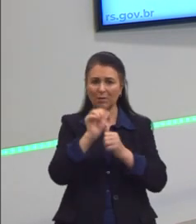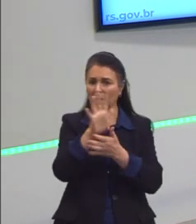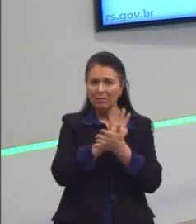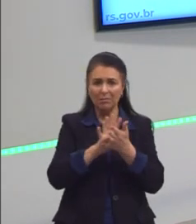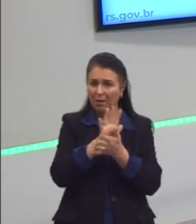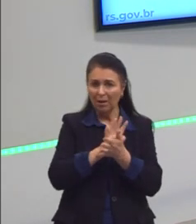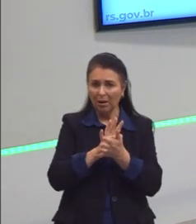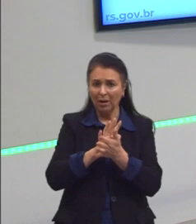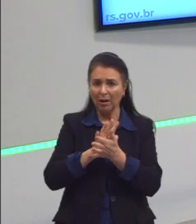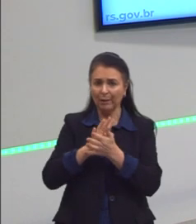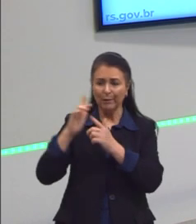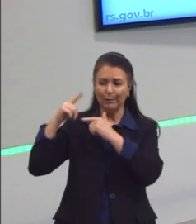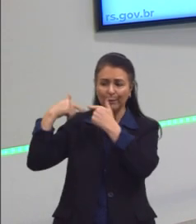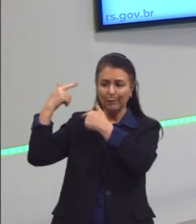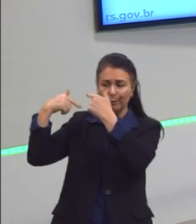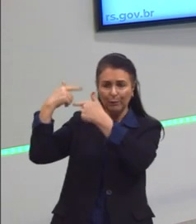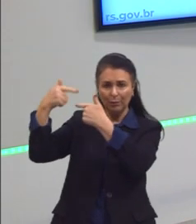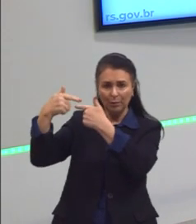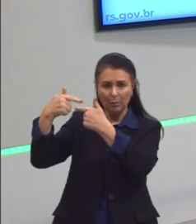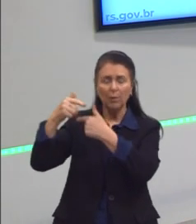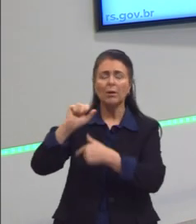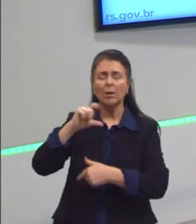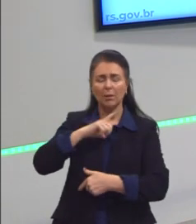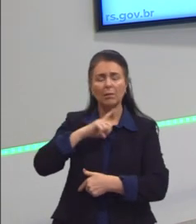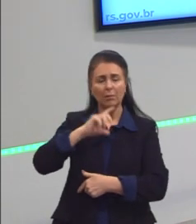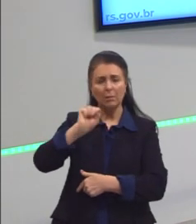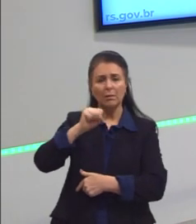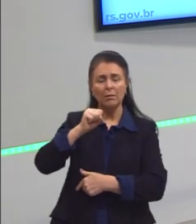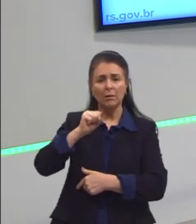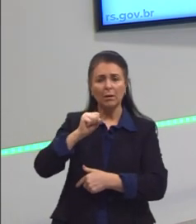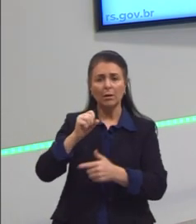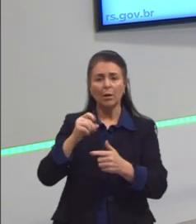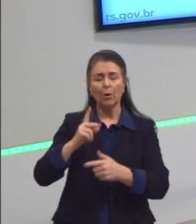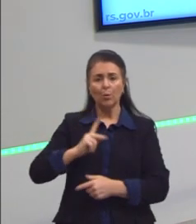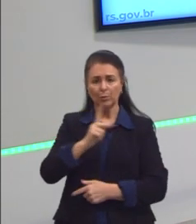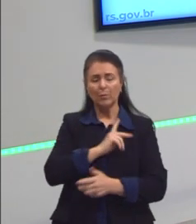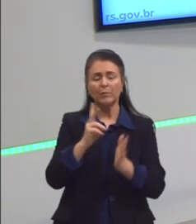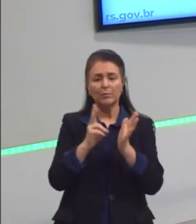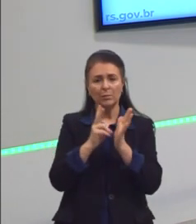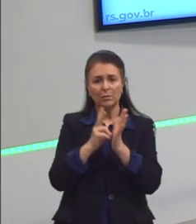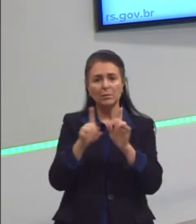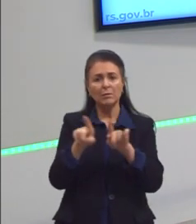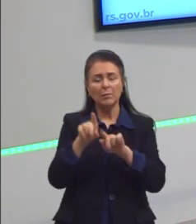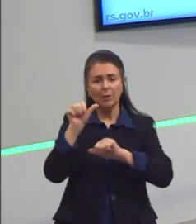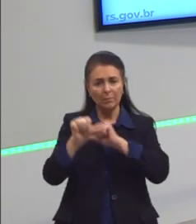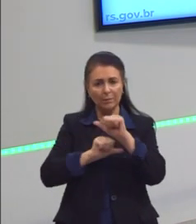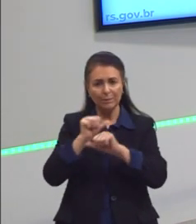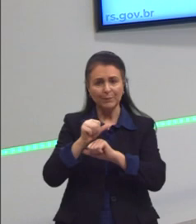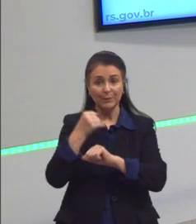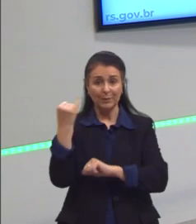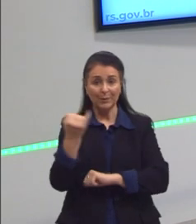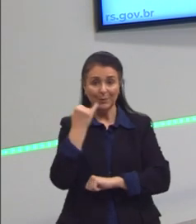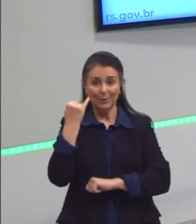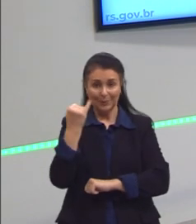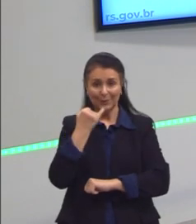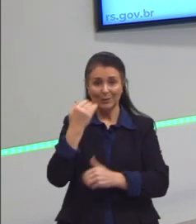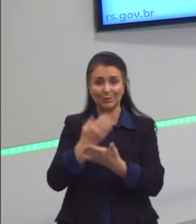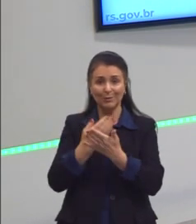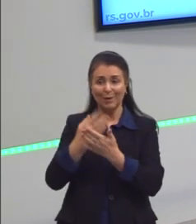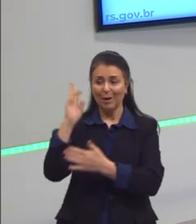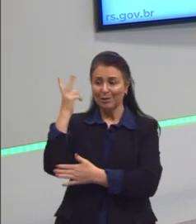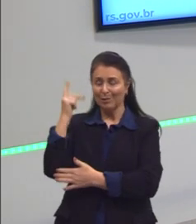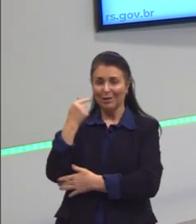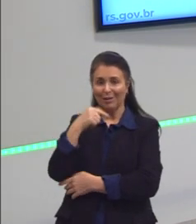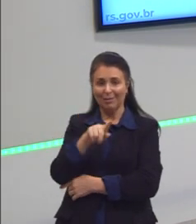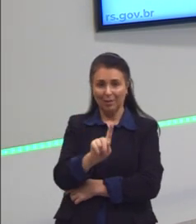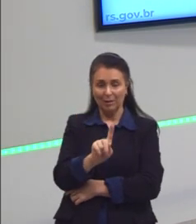tiveram muitas mudanças, sim. E por isso que é importante a gente estudar a história deles. E ressaltar aqui, então, a importância